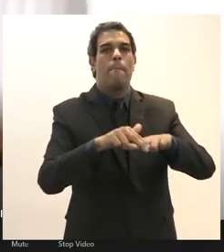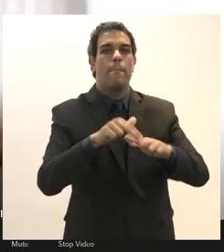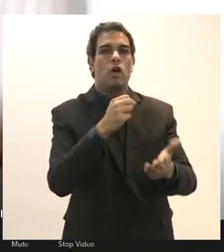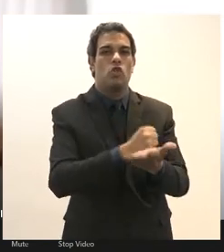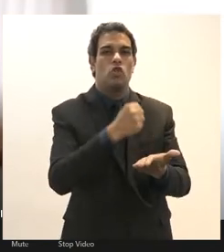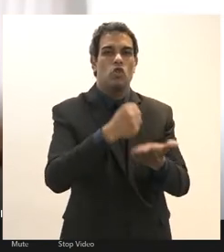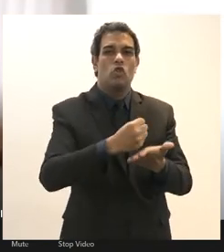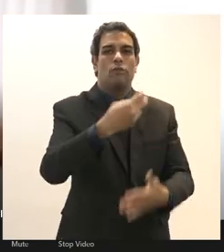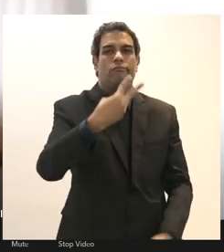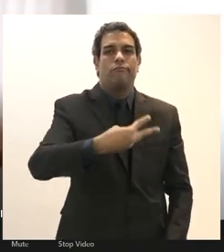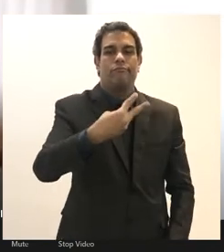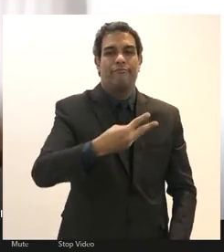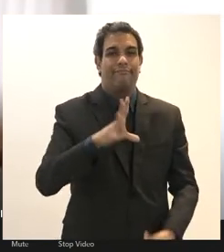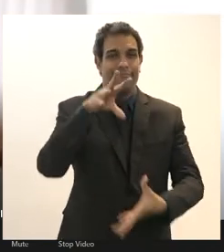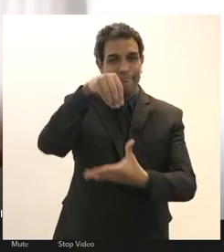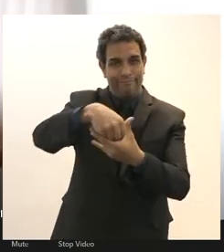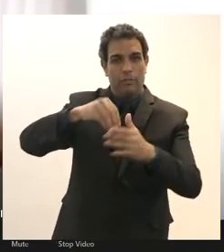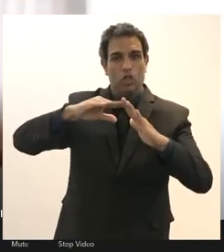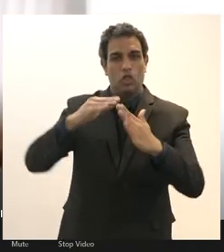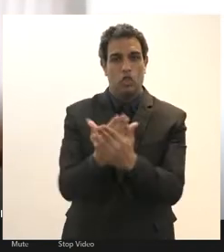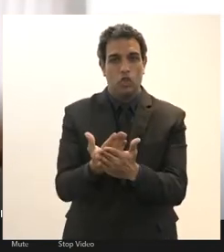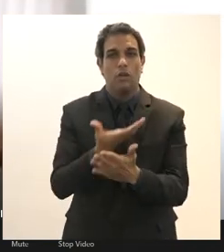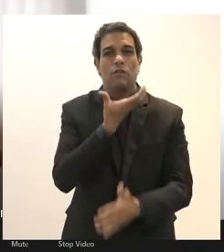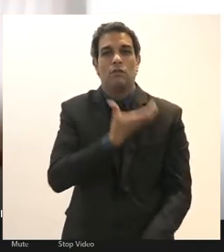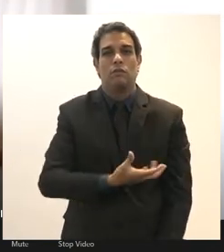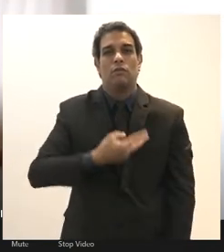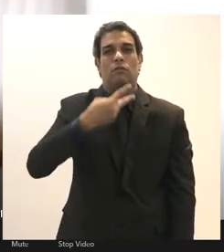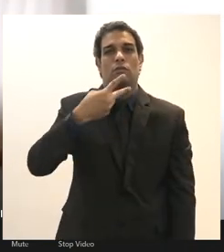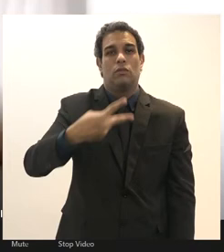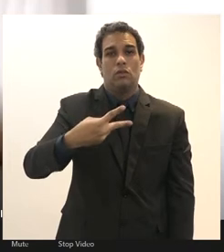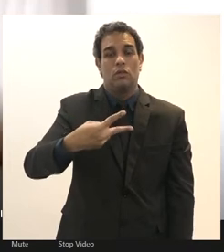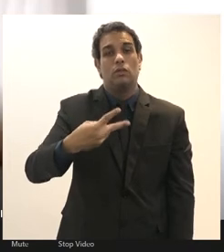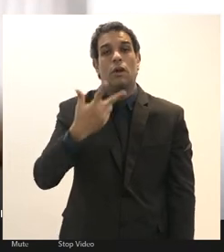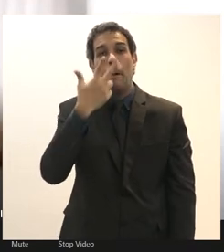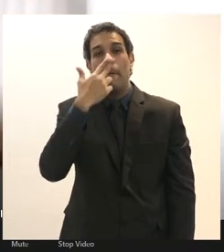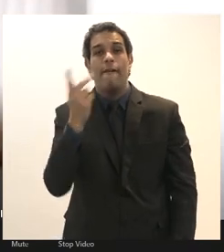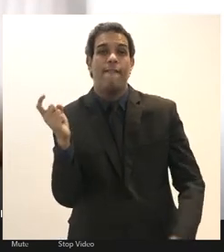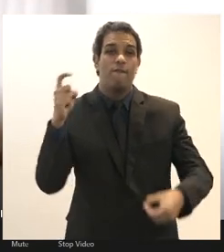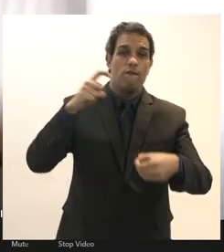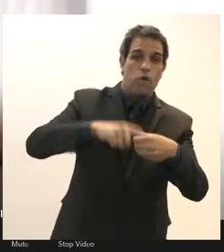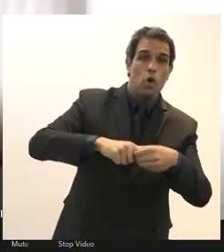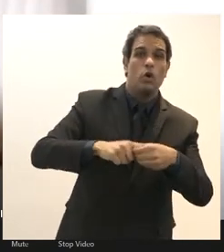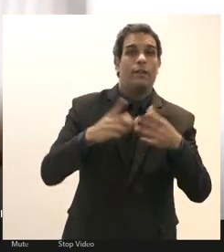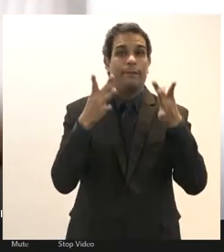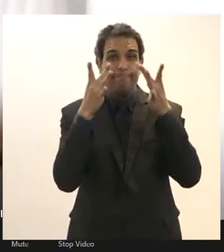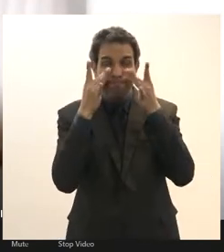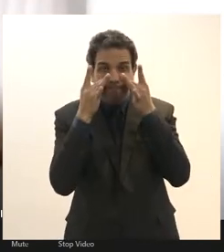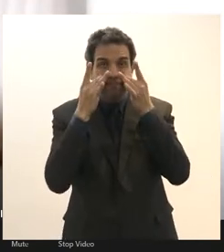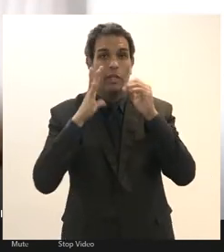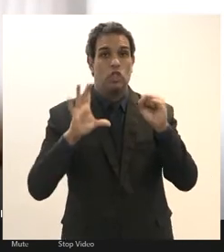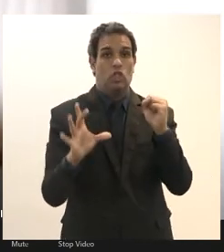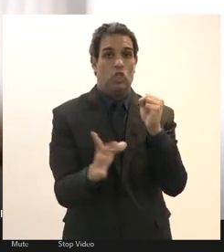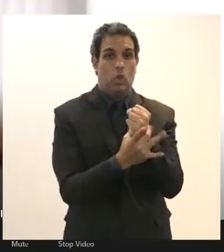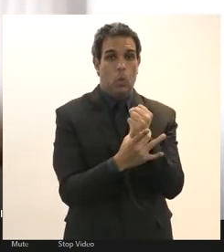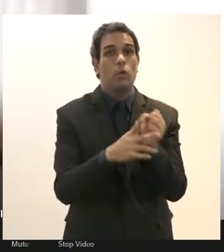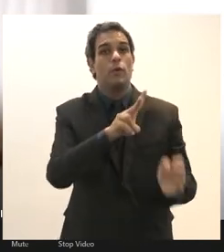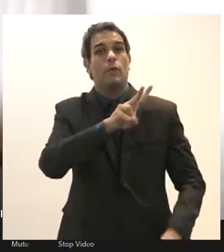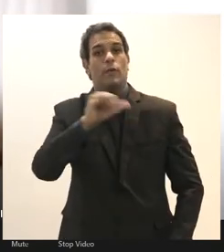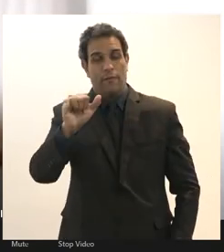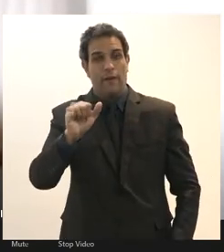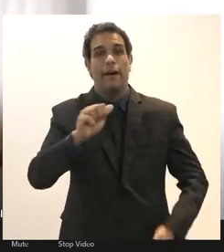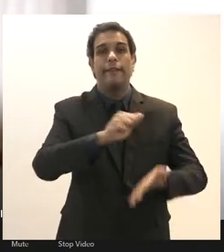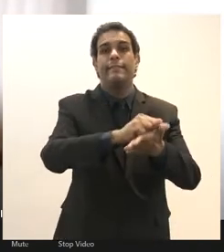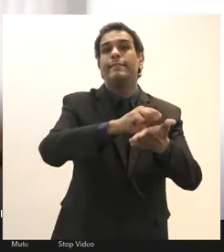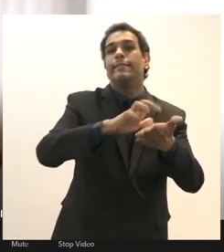unidades no momento que a gente sabe que em algum momento haverá um retorno presencial seguro para as atividades